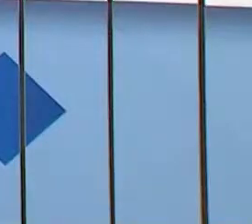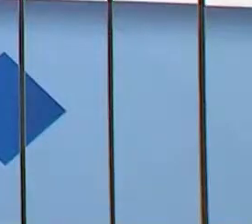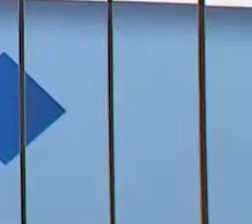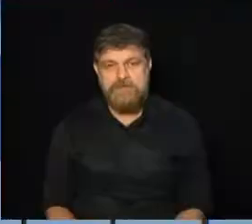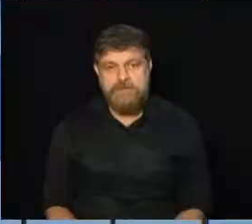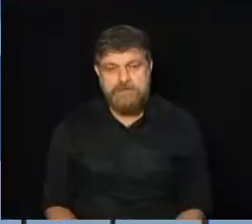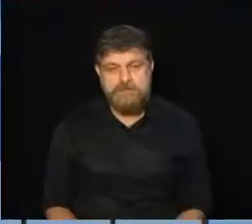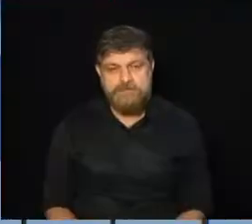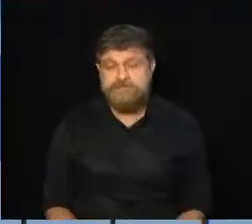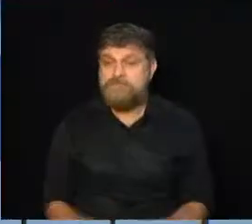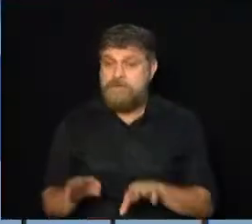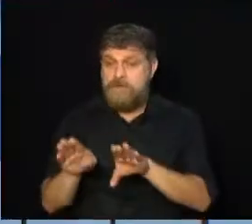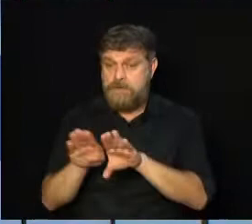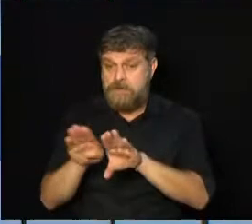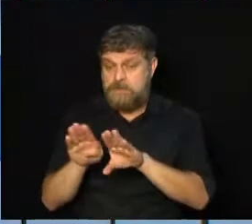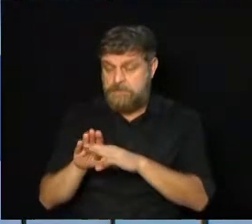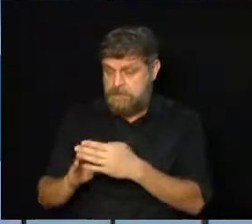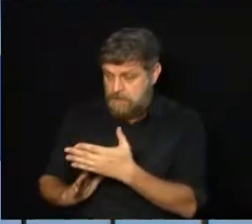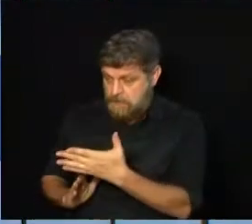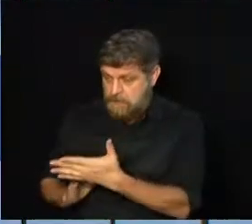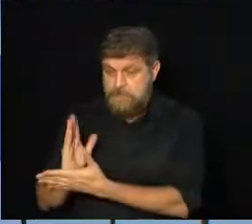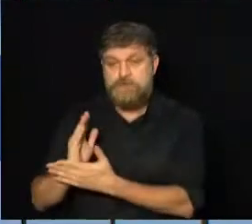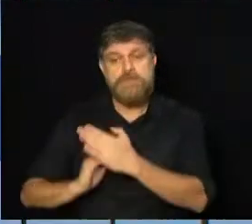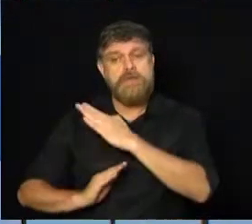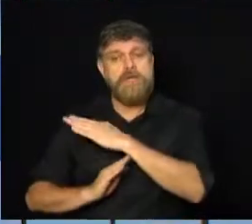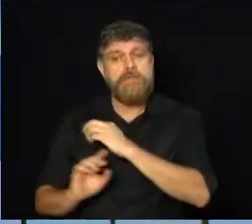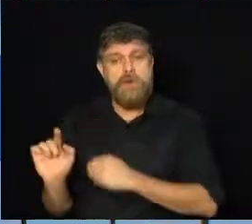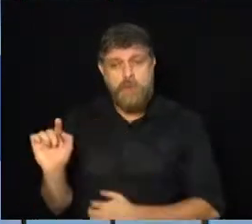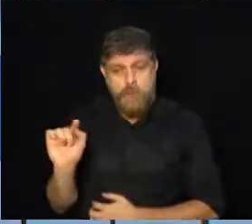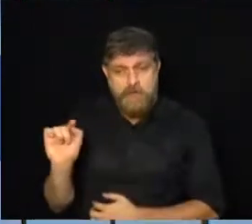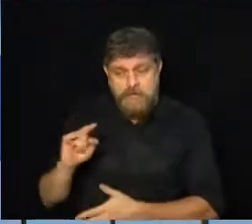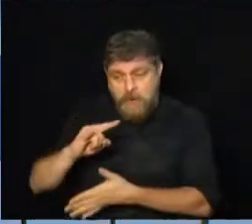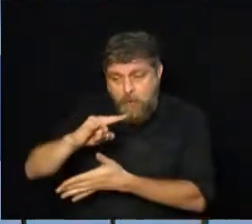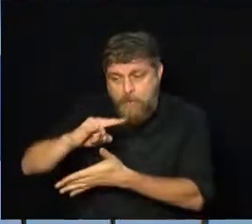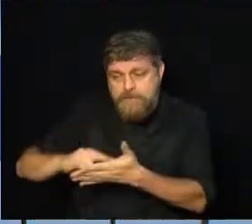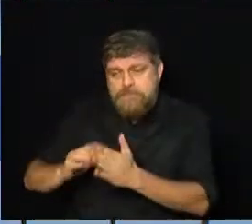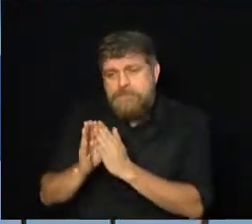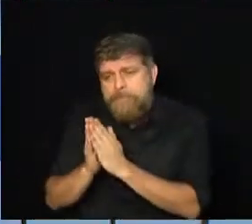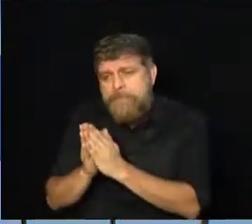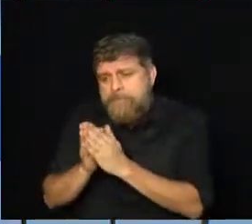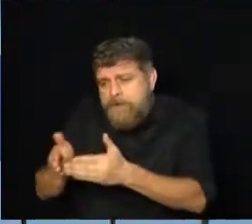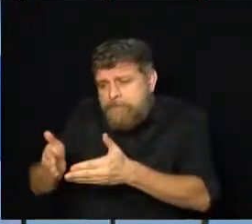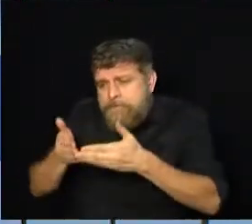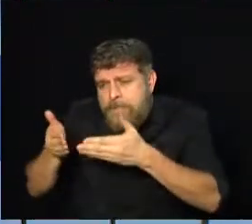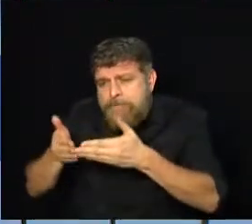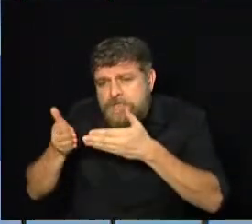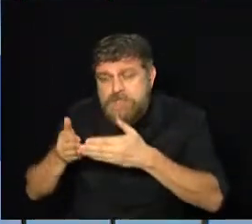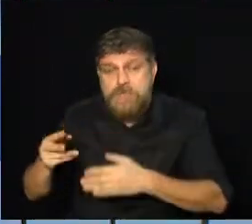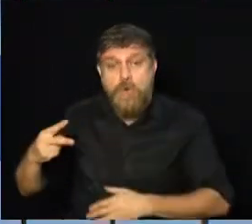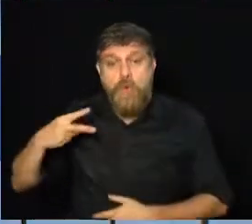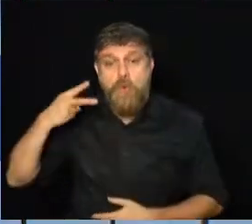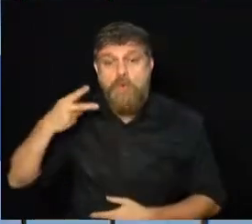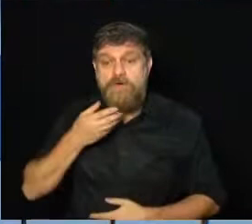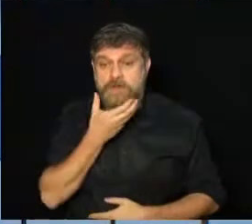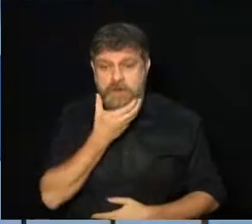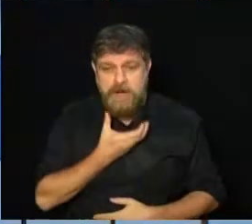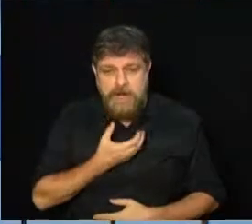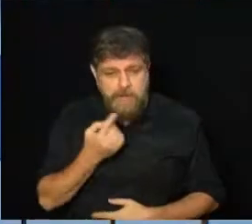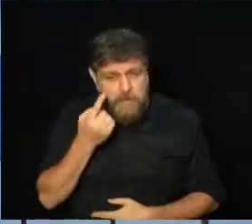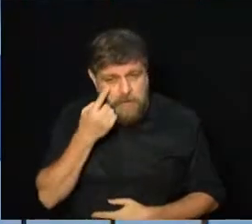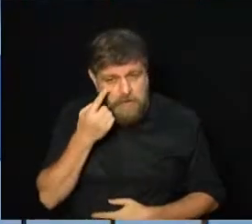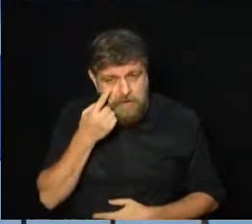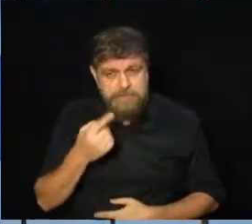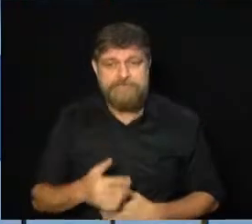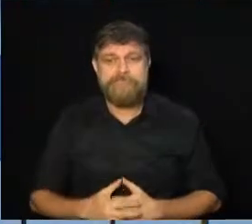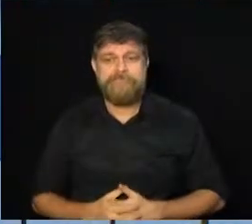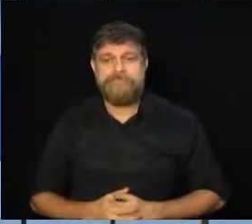E também foi aprovada na Câmara uma moção de apelo de autoria do vereador Carmo Luiz. Confira.